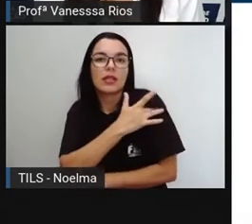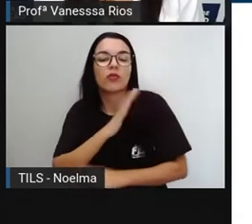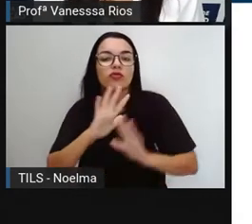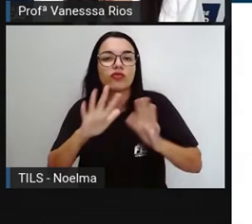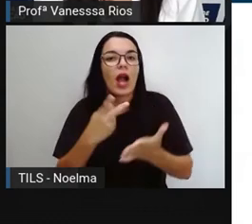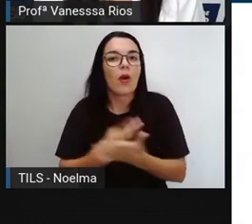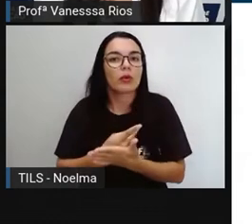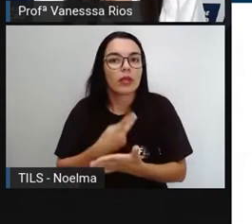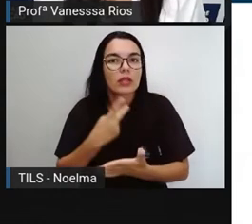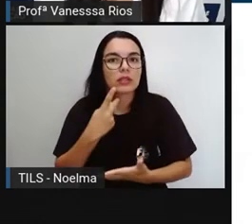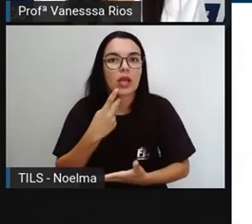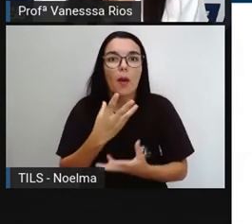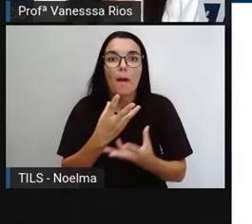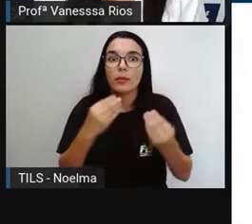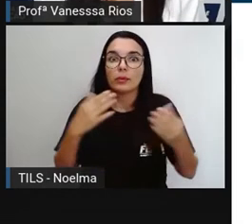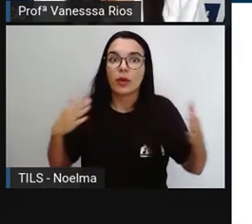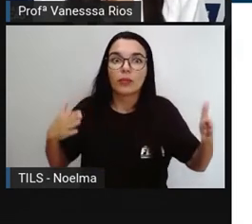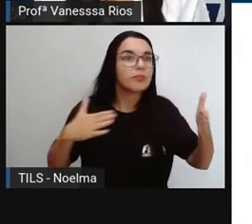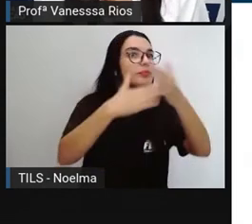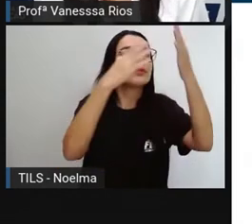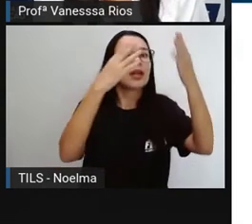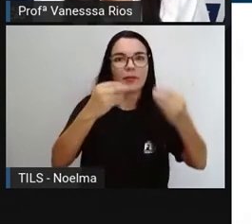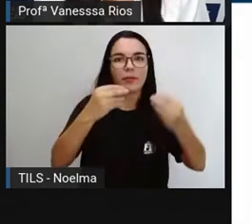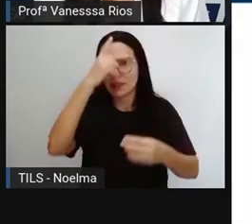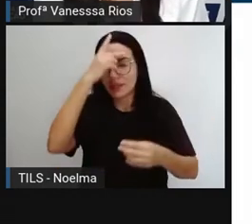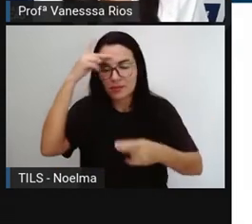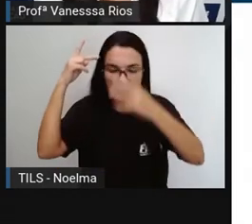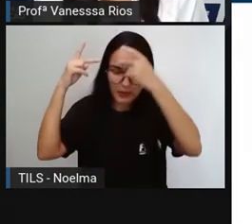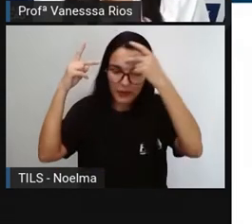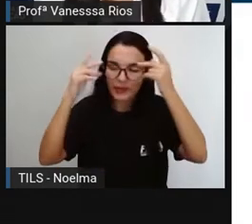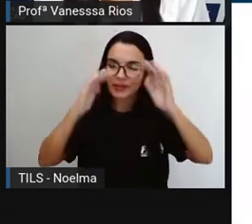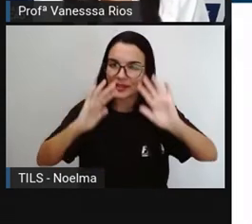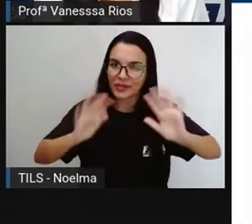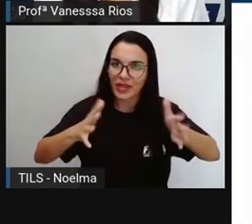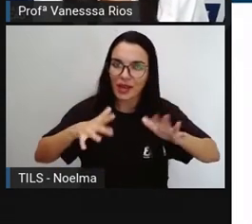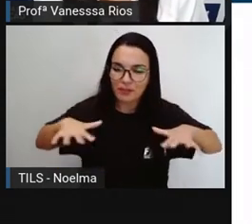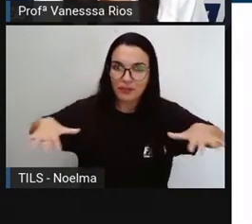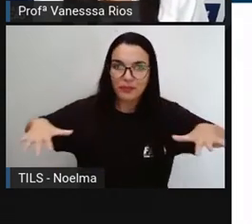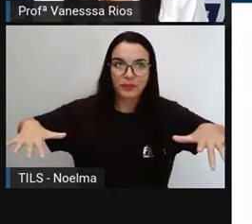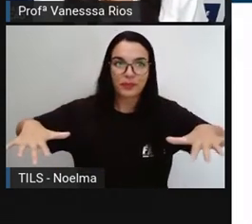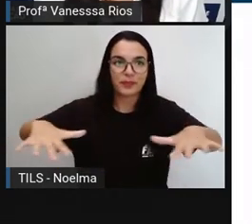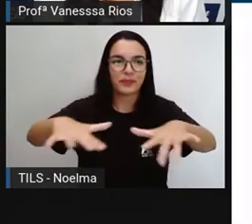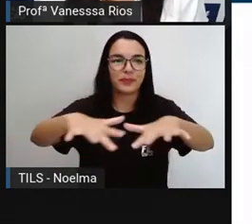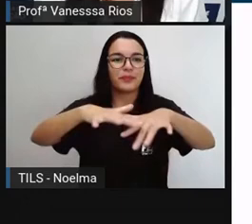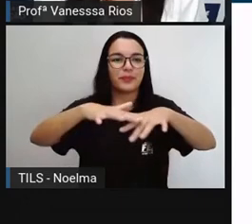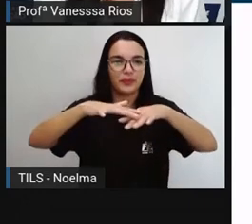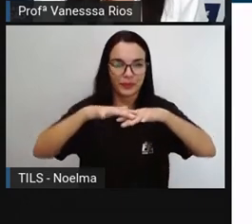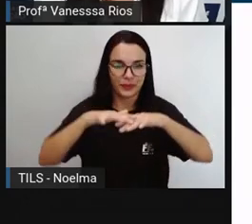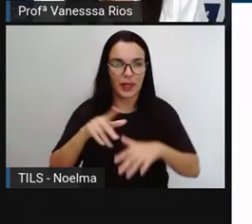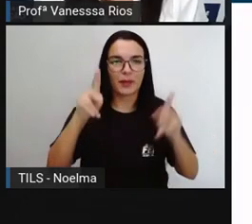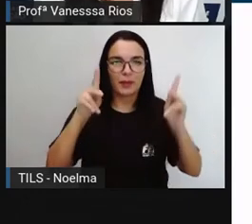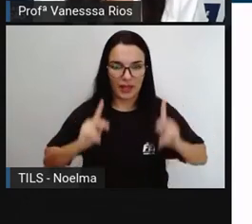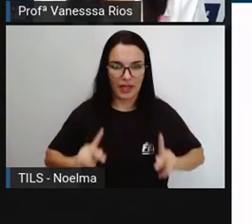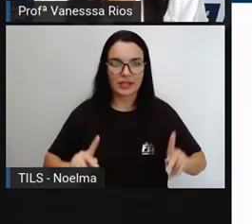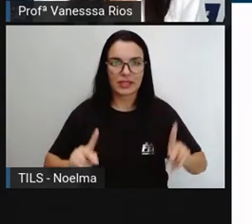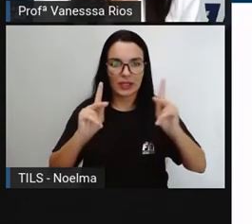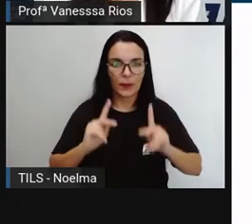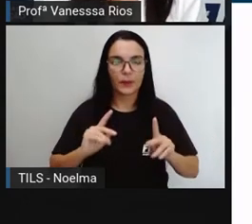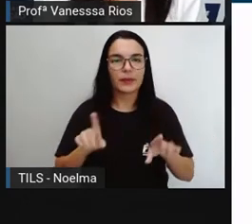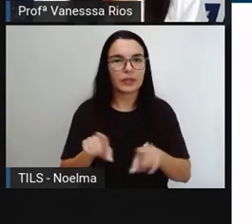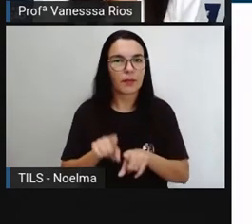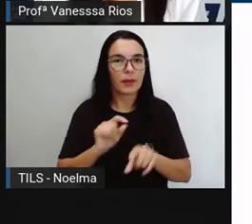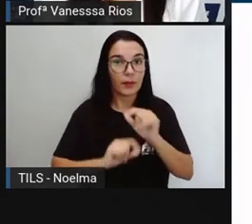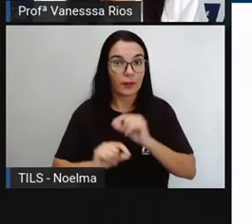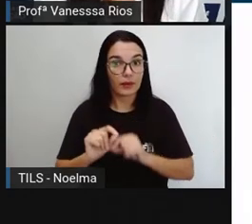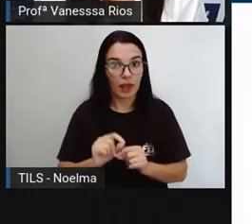vem acontecendo e atingindo aos diversos públicos atingindo de forma bem expressiva a população O a gente tem